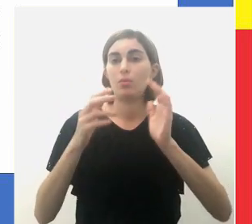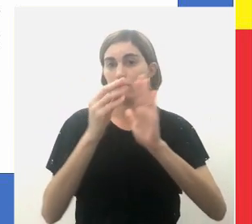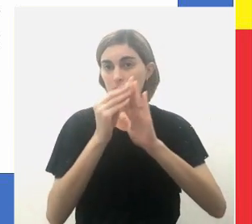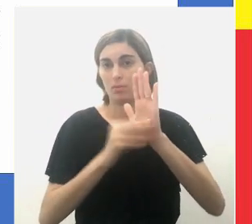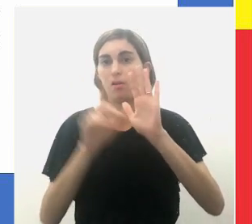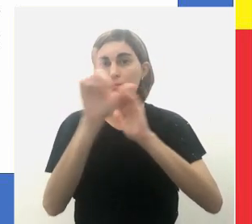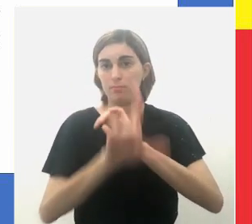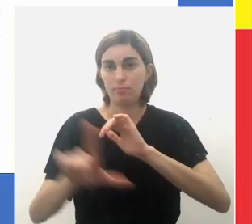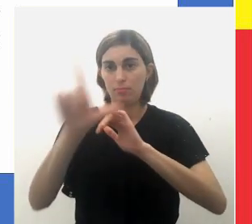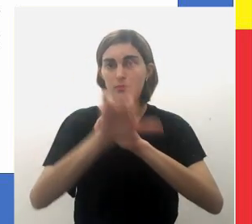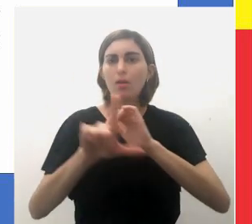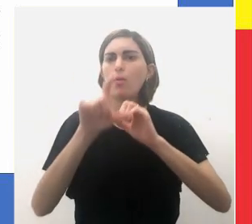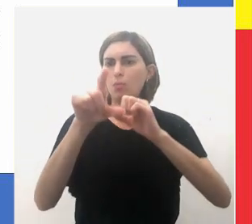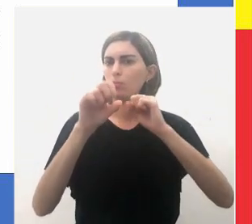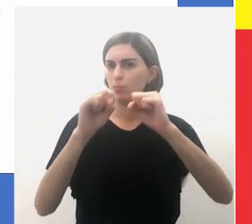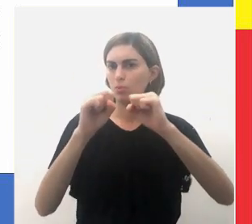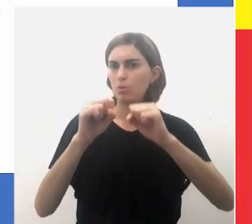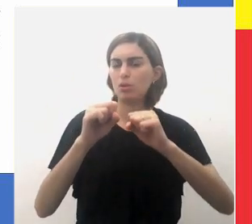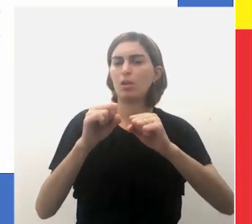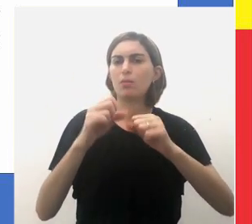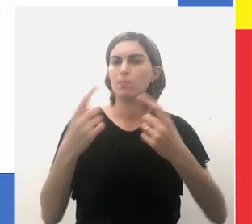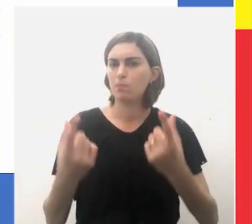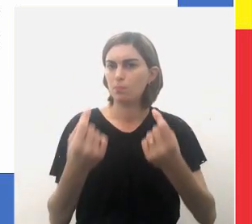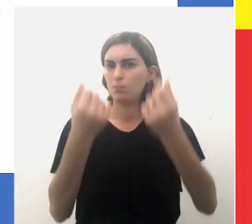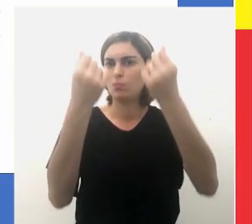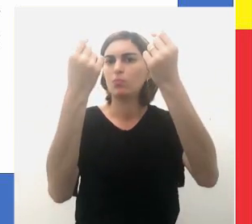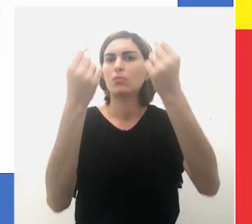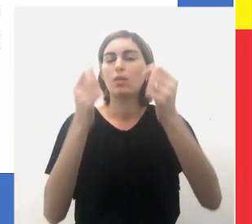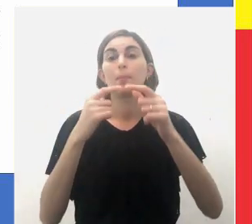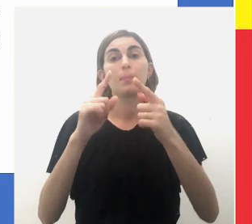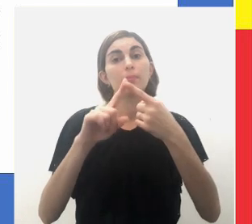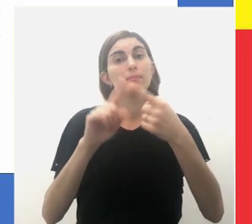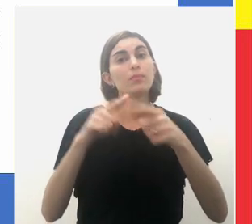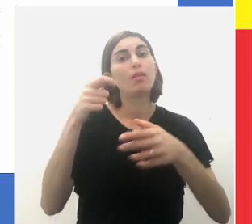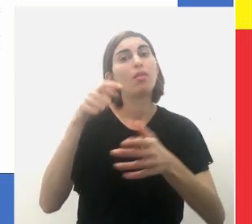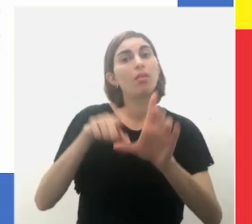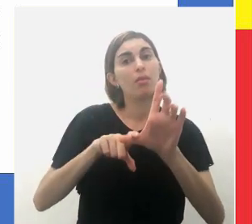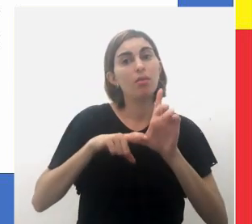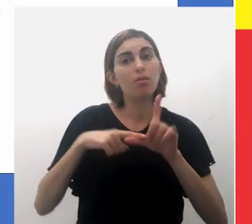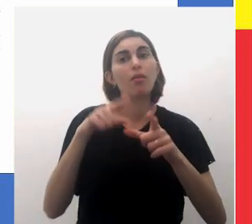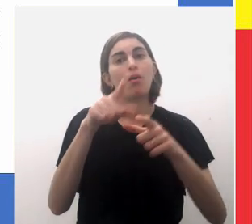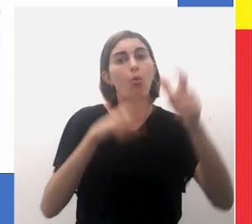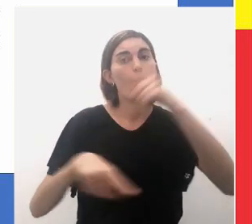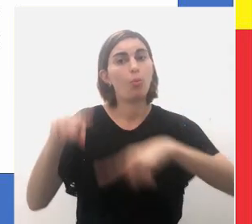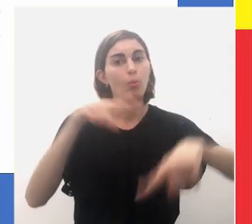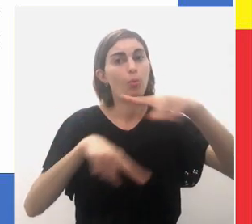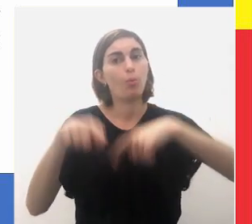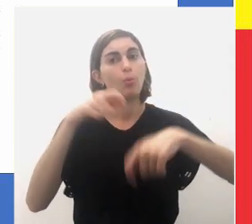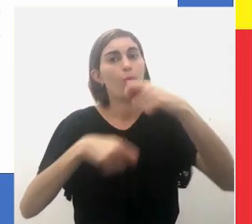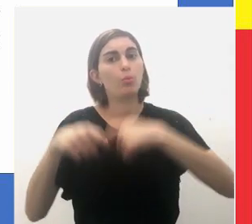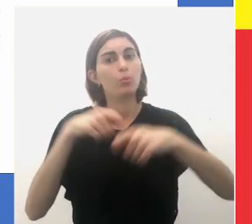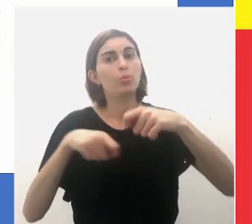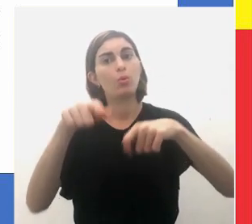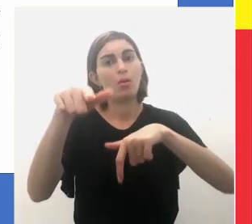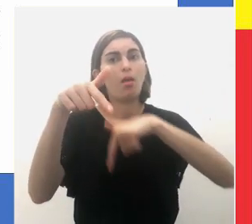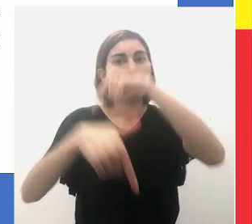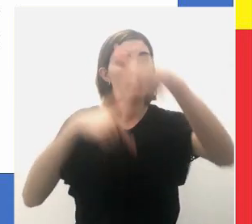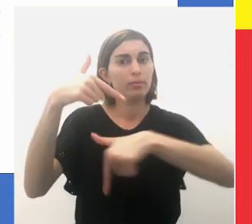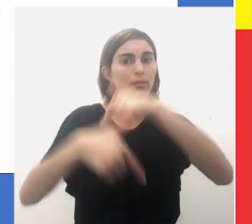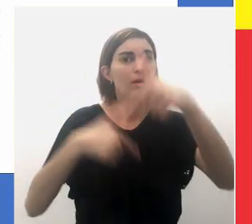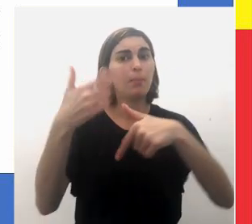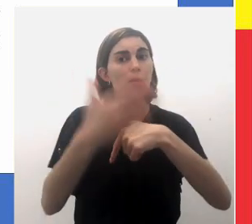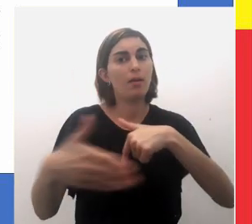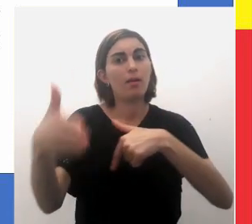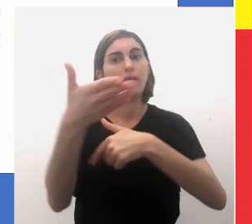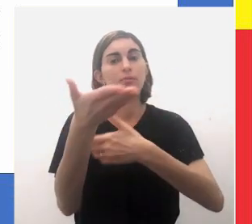de acordo com a literatura, esse poder de gerar riqueza dependia, em primeiro lugar, do controle da distribuição da força do